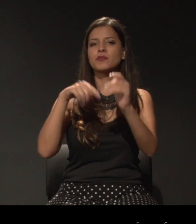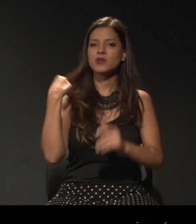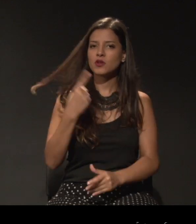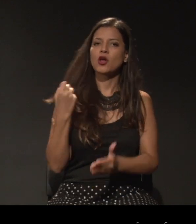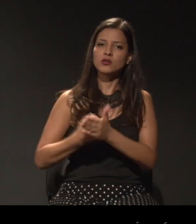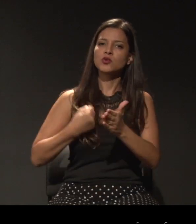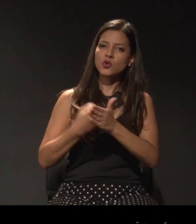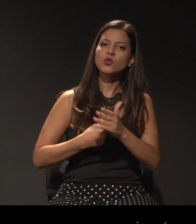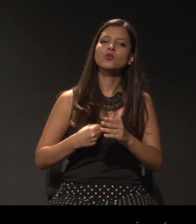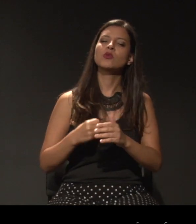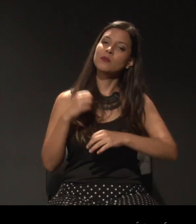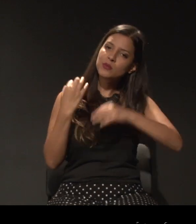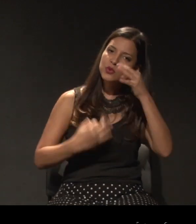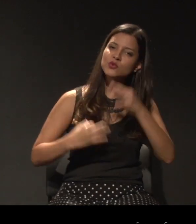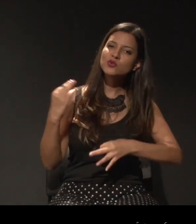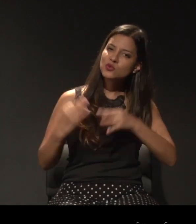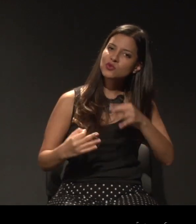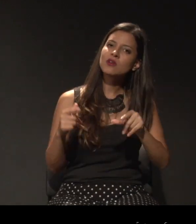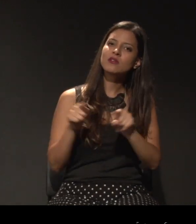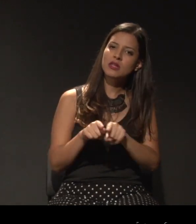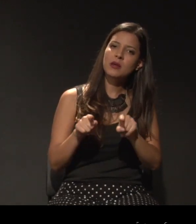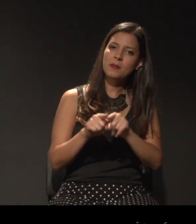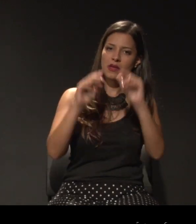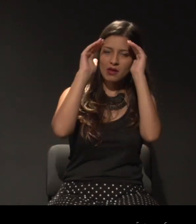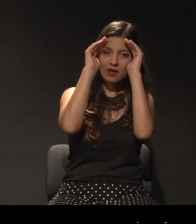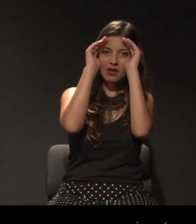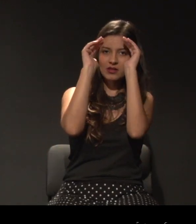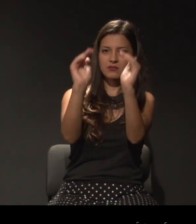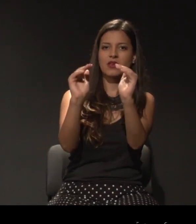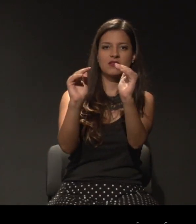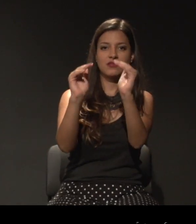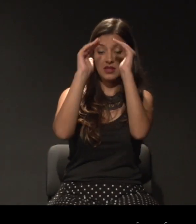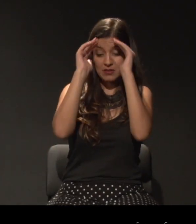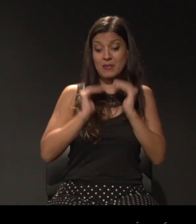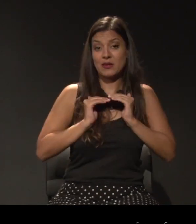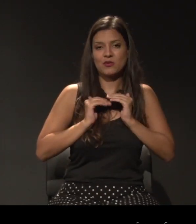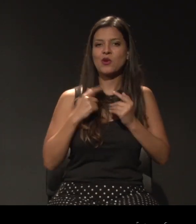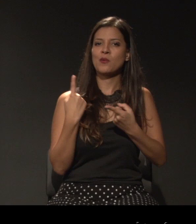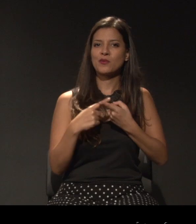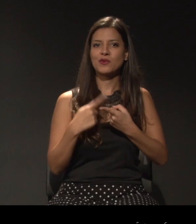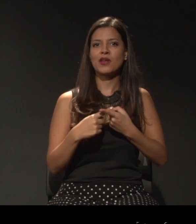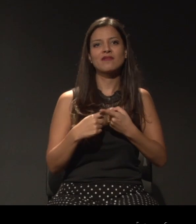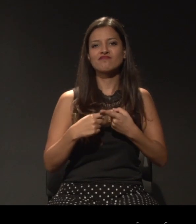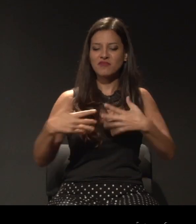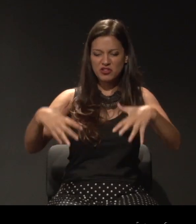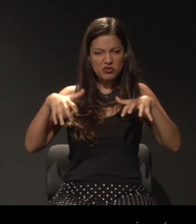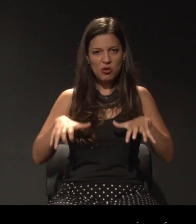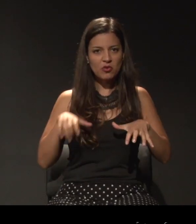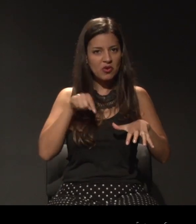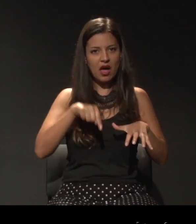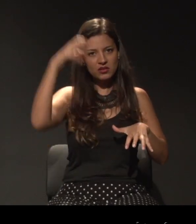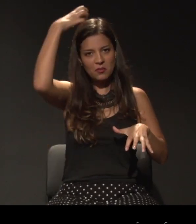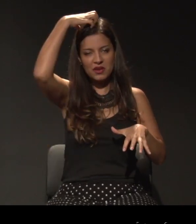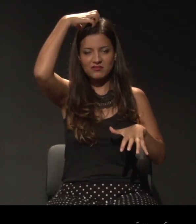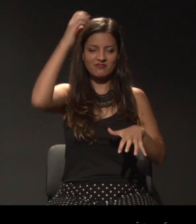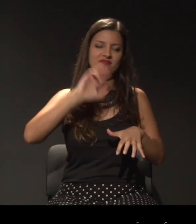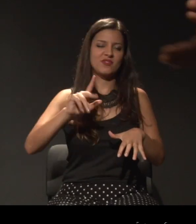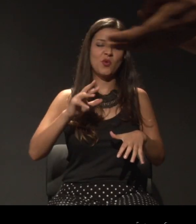justiça e por respeito, porque a nobreza mora em nós e não em tronos. Obrigada, Thaís.